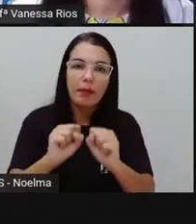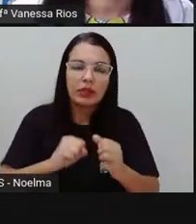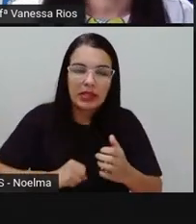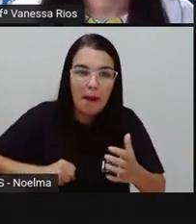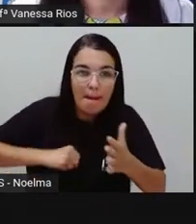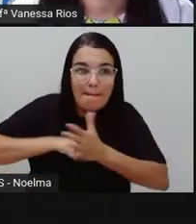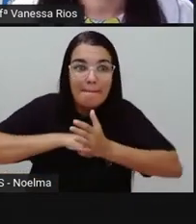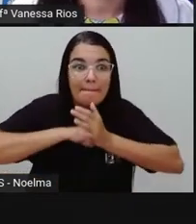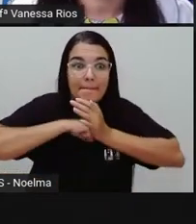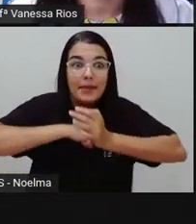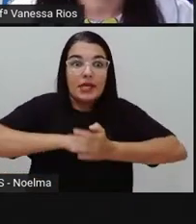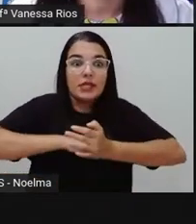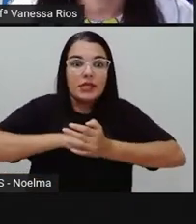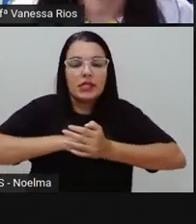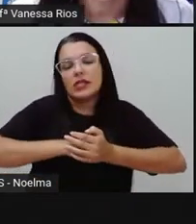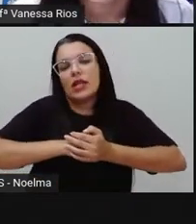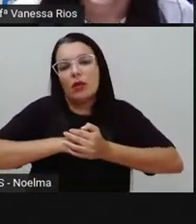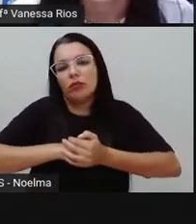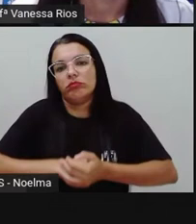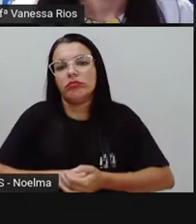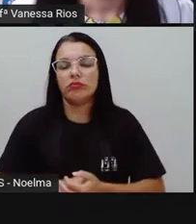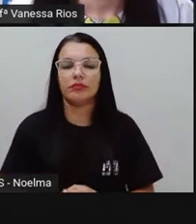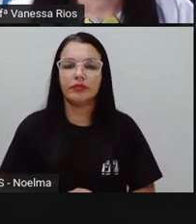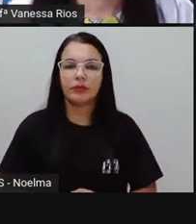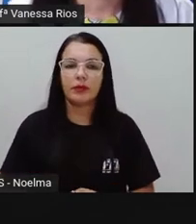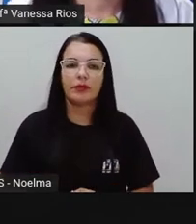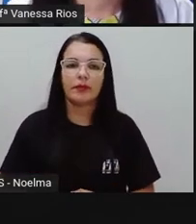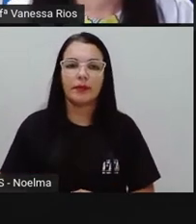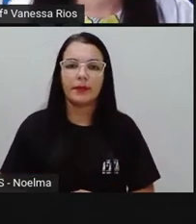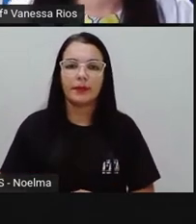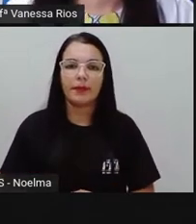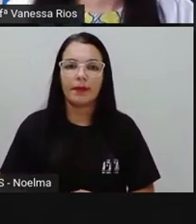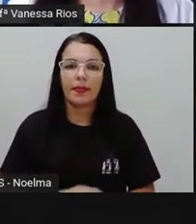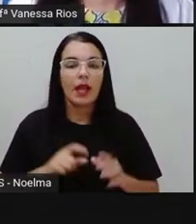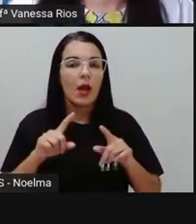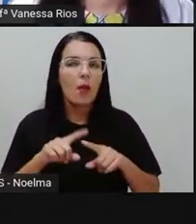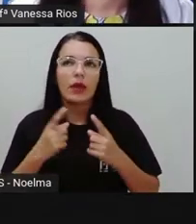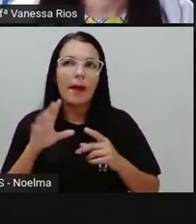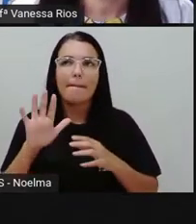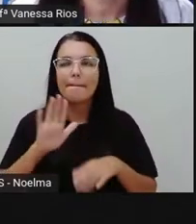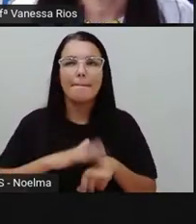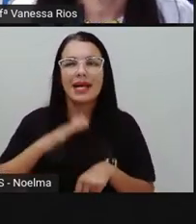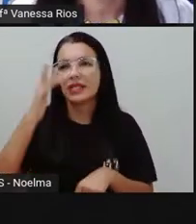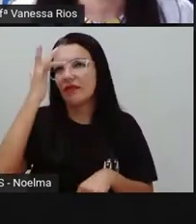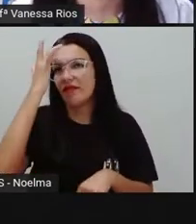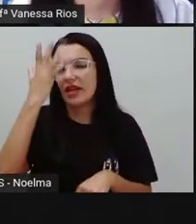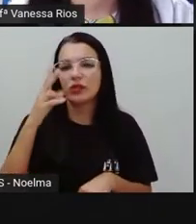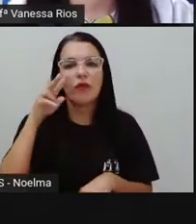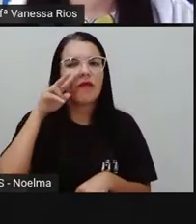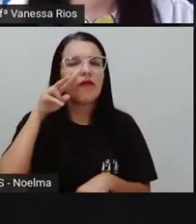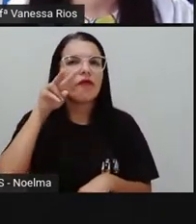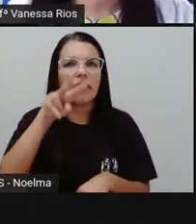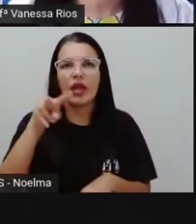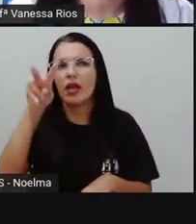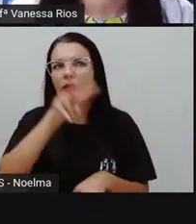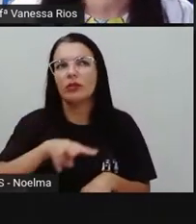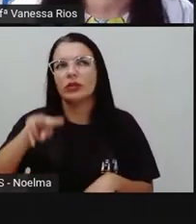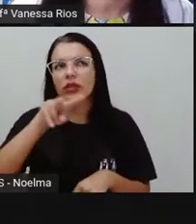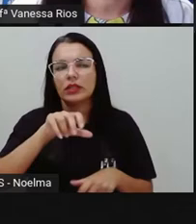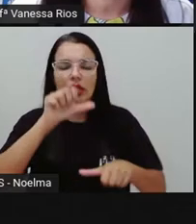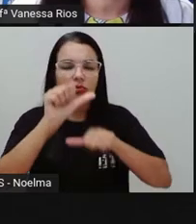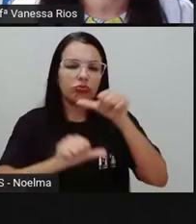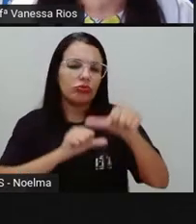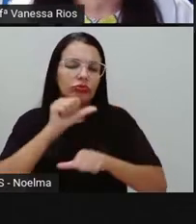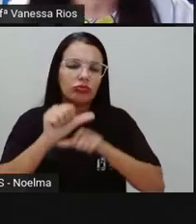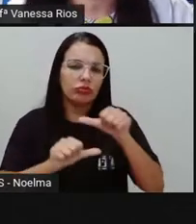pressão atmosférica diferentes. O que é mais fácil a gente visualizar em relação às mudanças dos